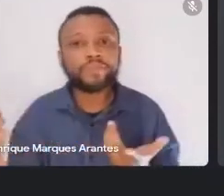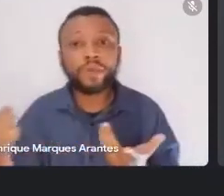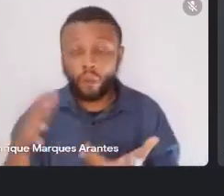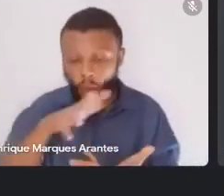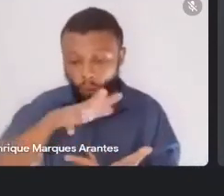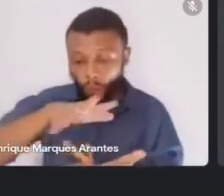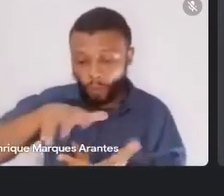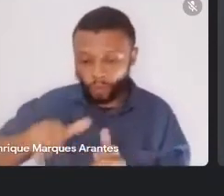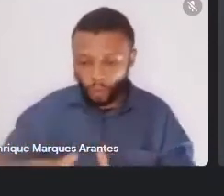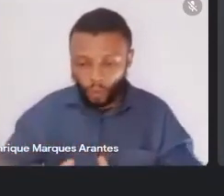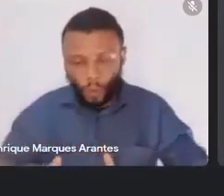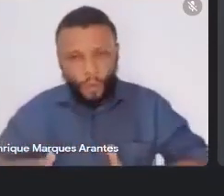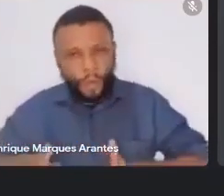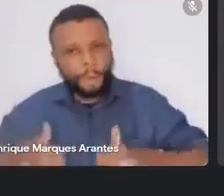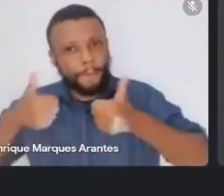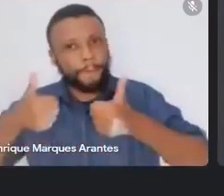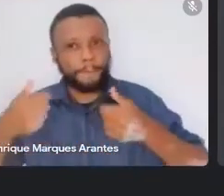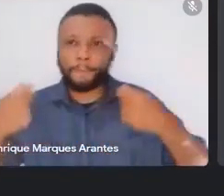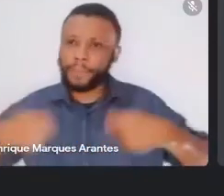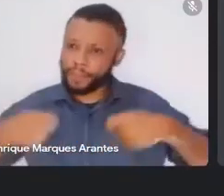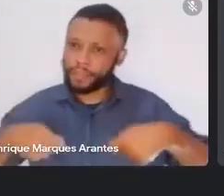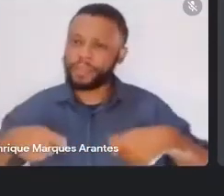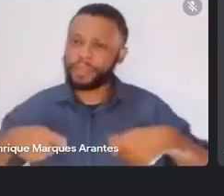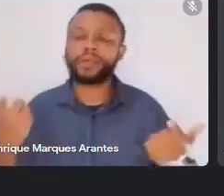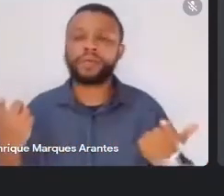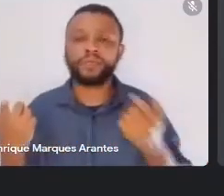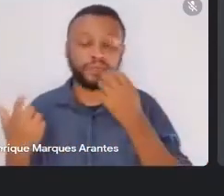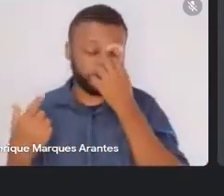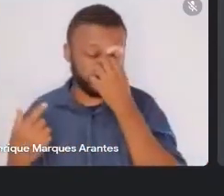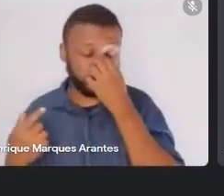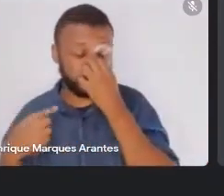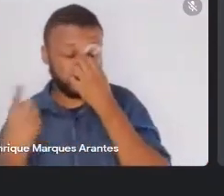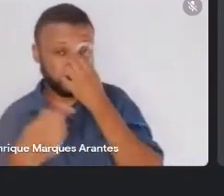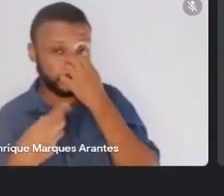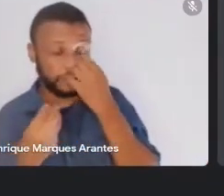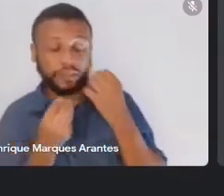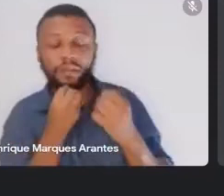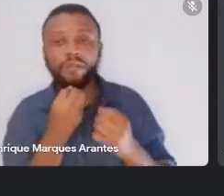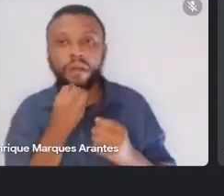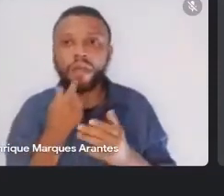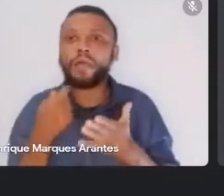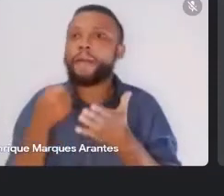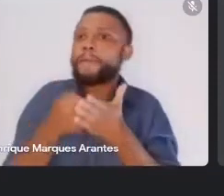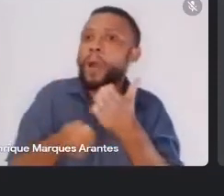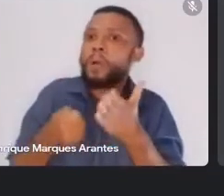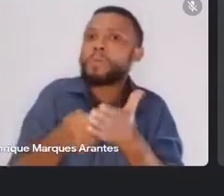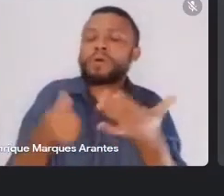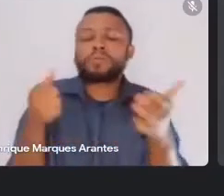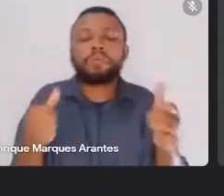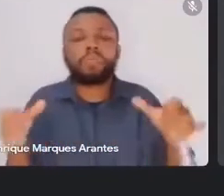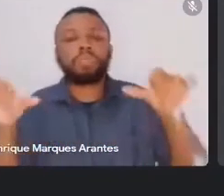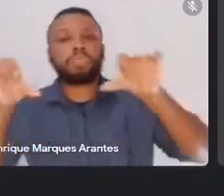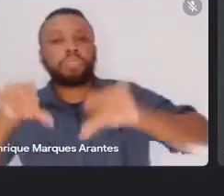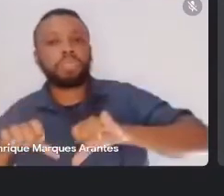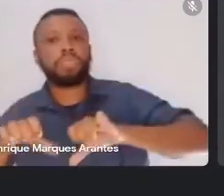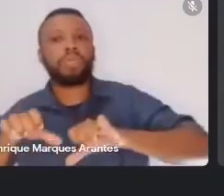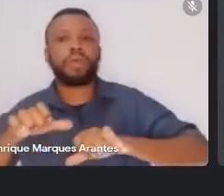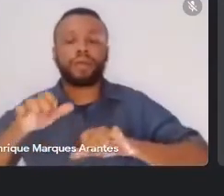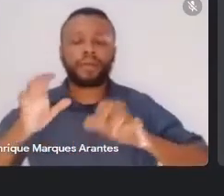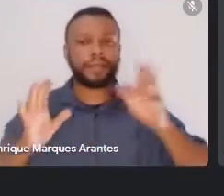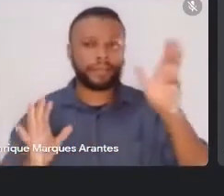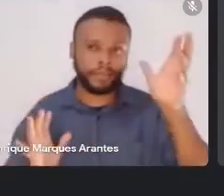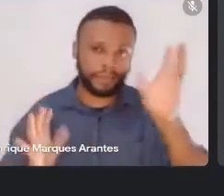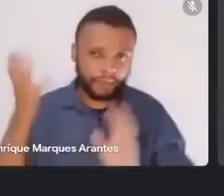muito. temos que enfrentar essa possibilidade de catástrofe climática,